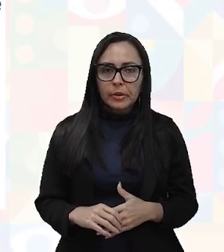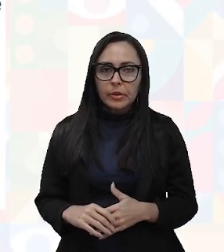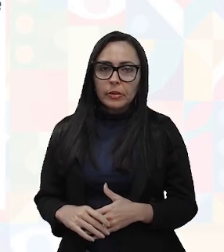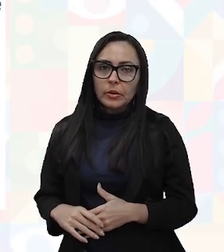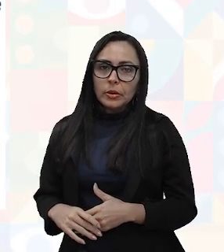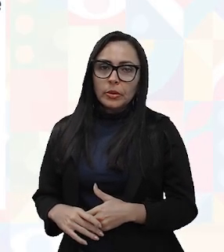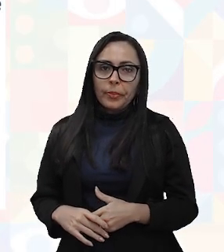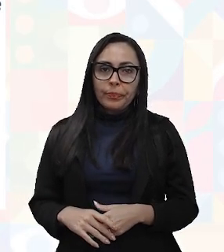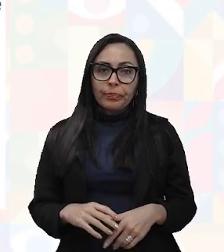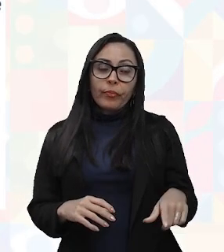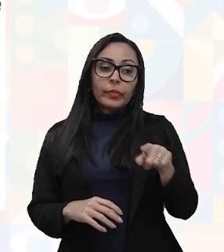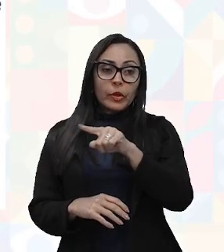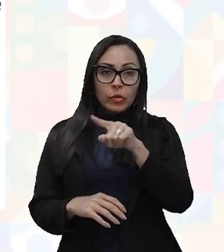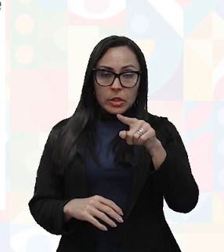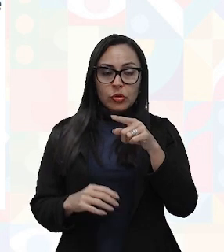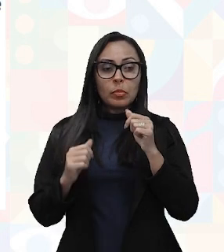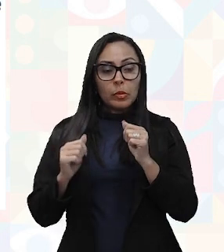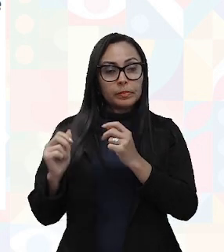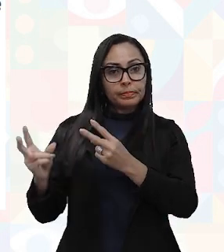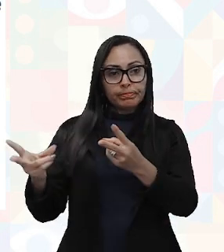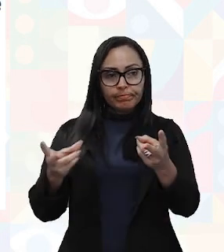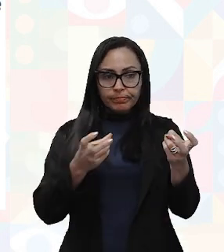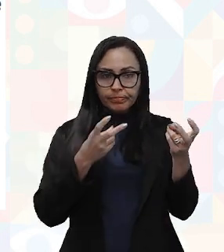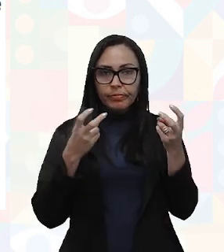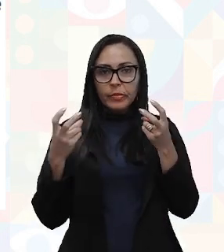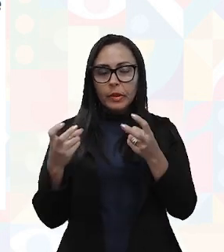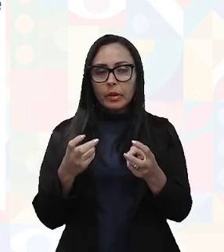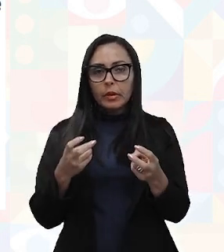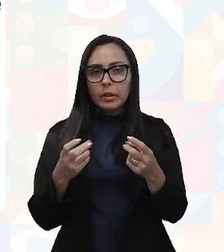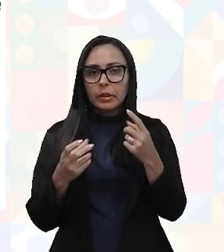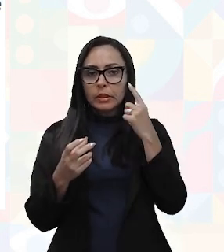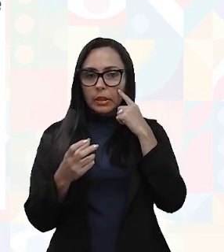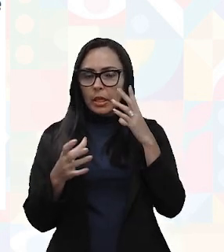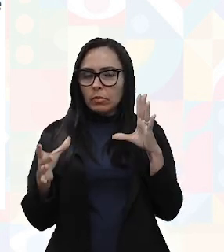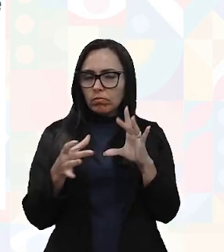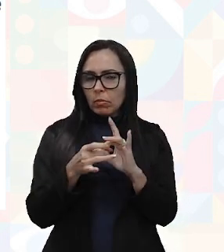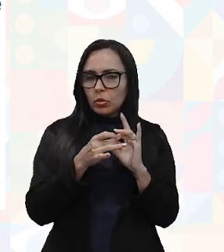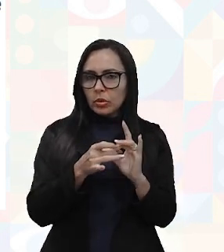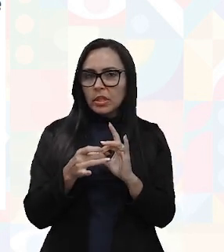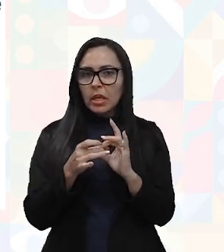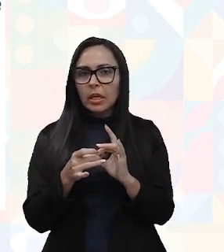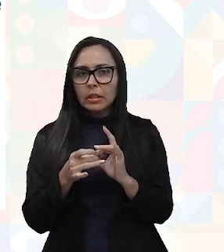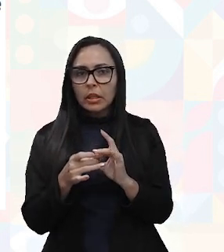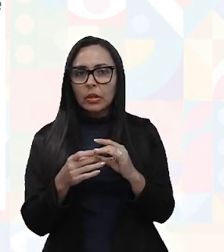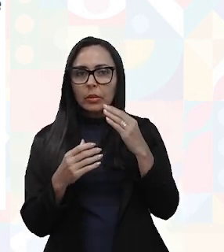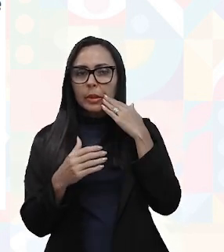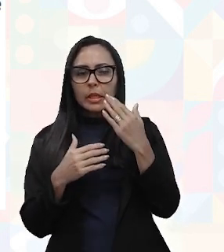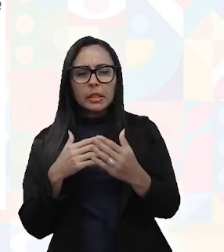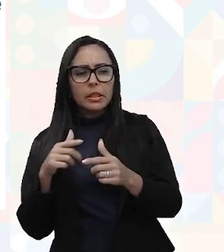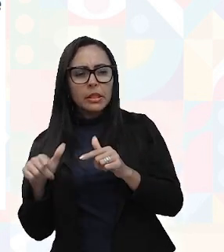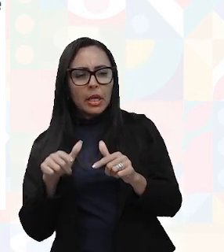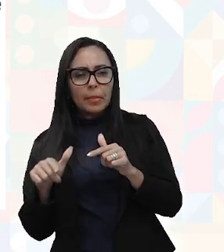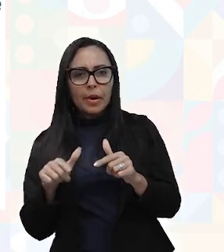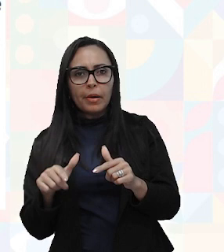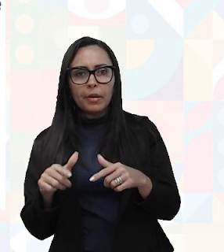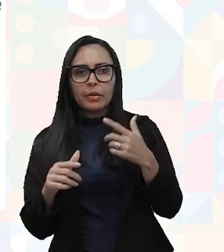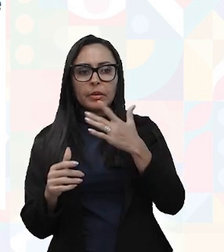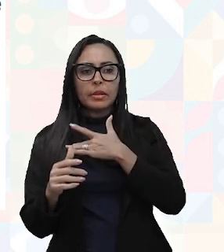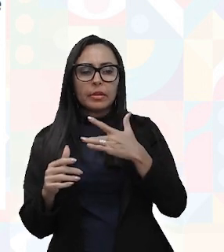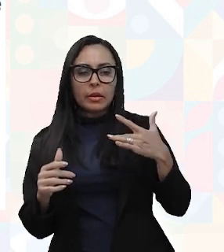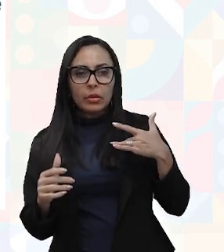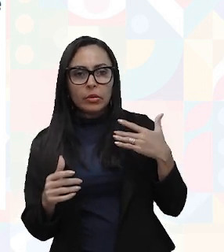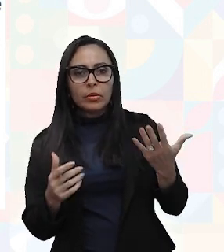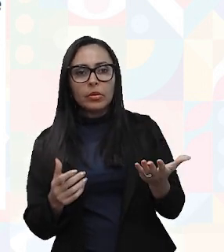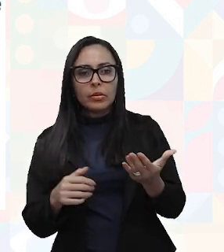como vocês podem perceber, a Ergonomia, ela está muito associada ao ambiente de trabalho, à saúde do